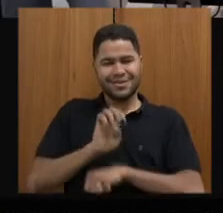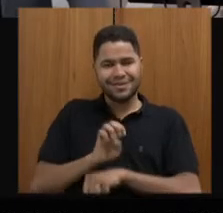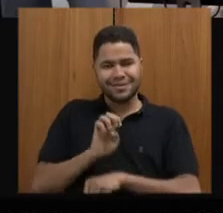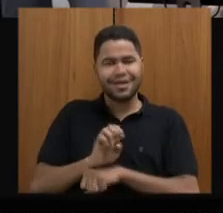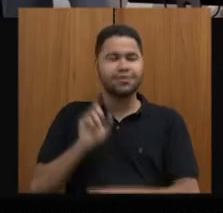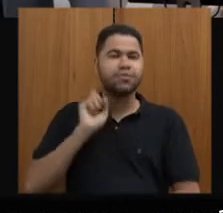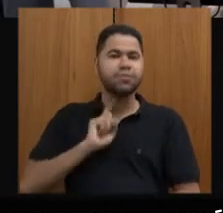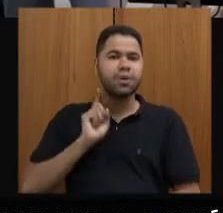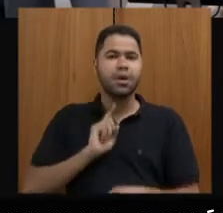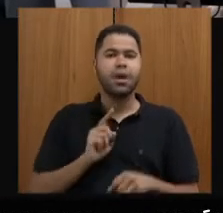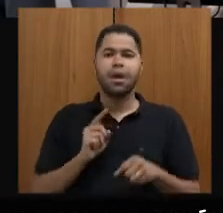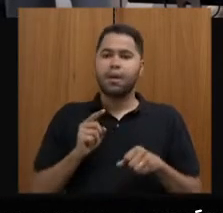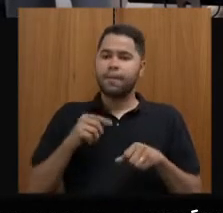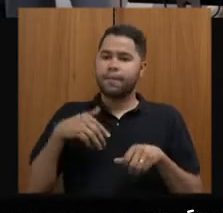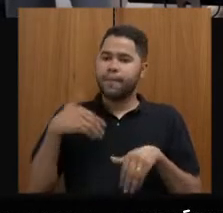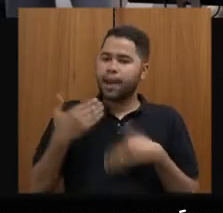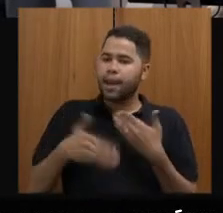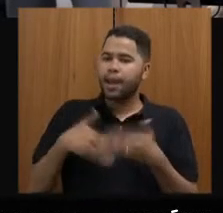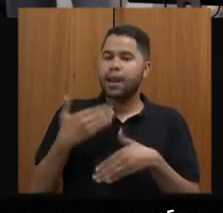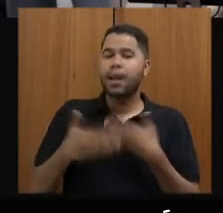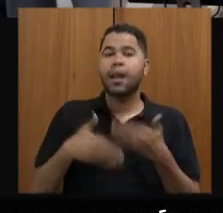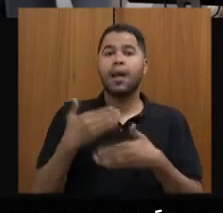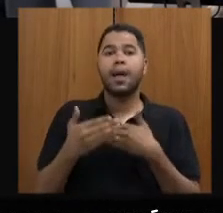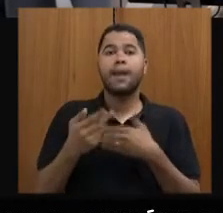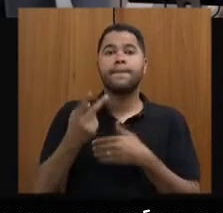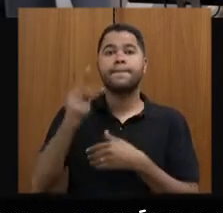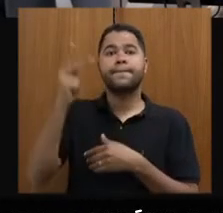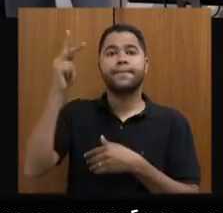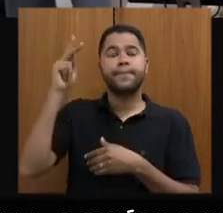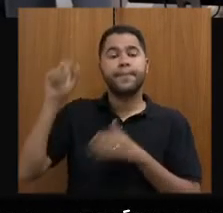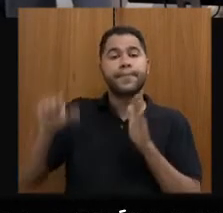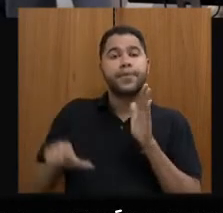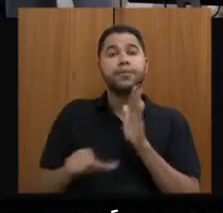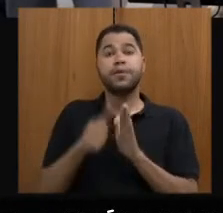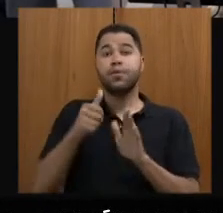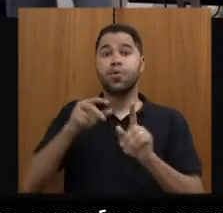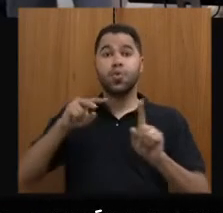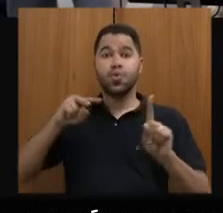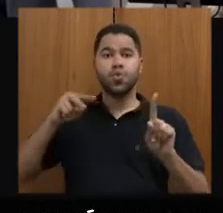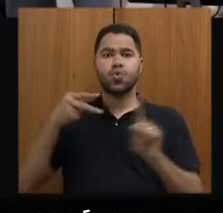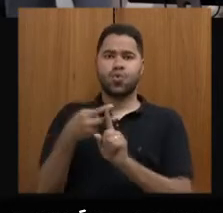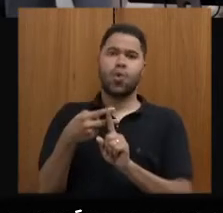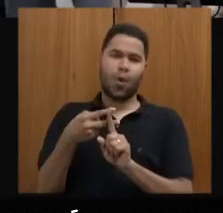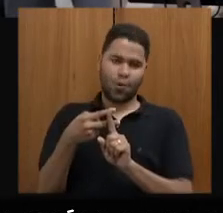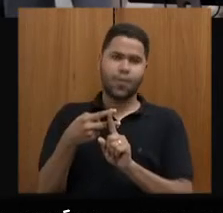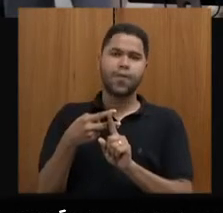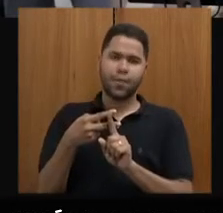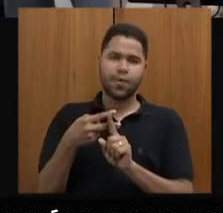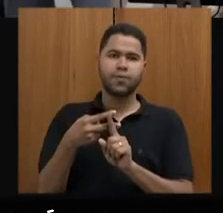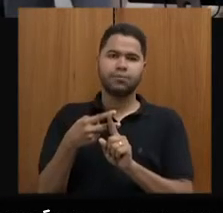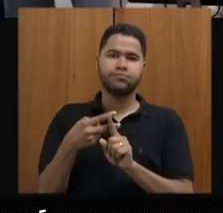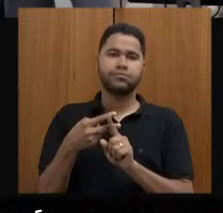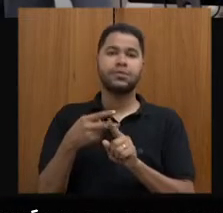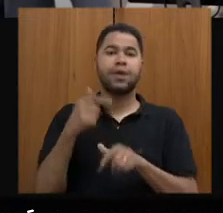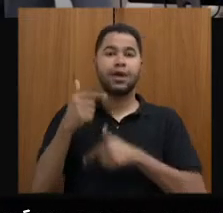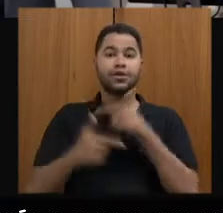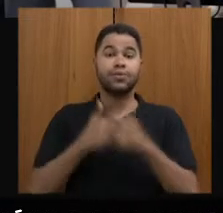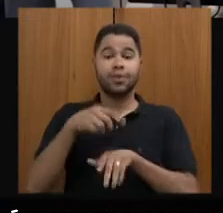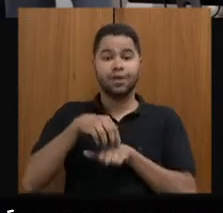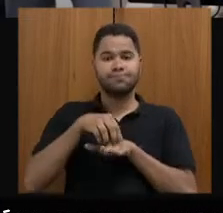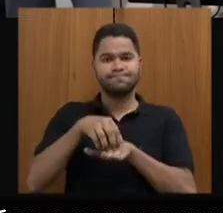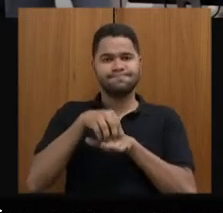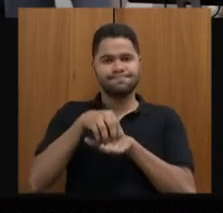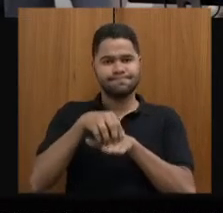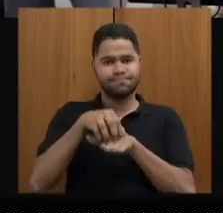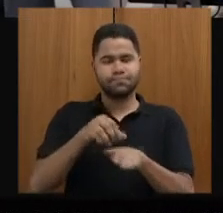cresceu, historicamente, pela primeira vez, o dobro da média nacional na atividade turística.